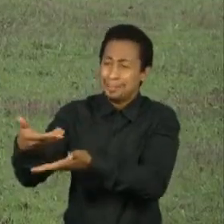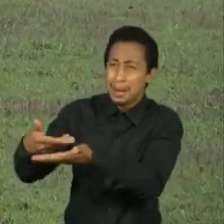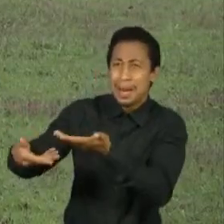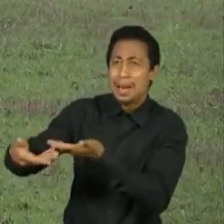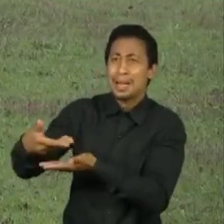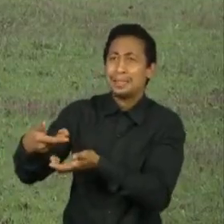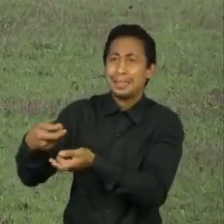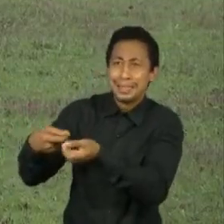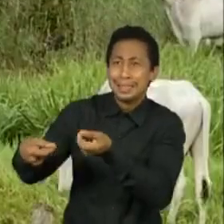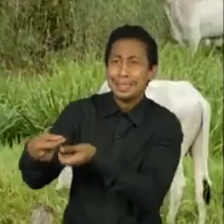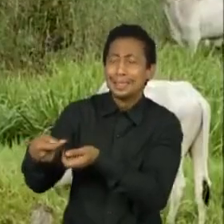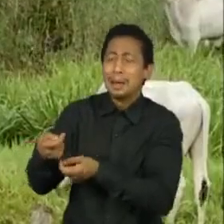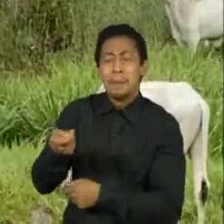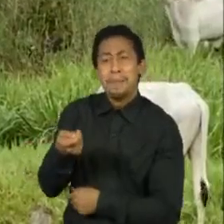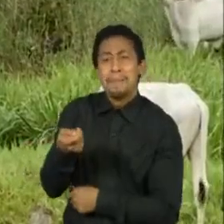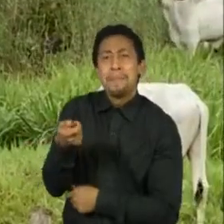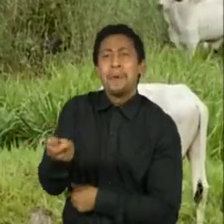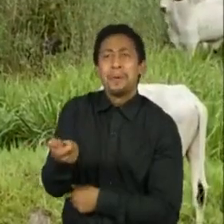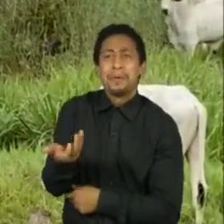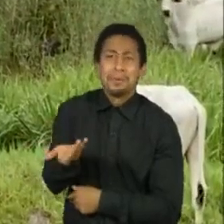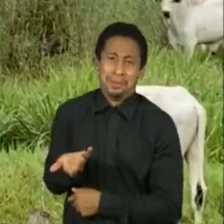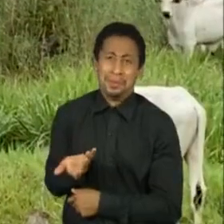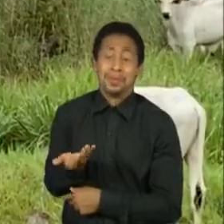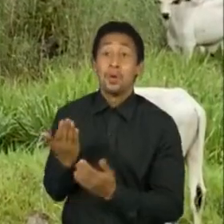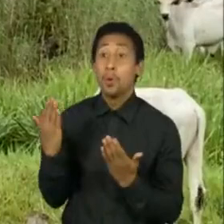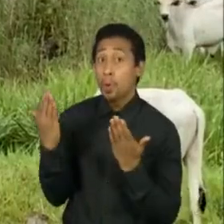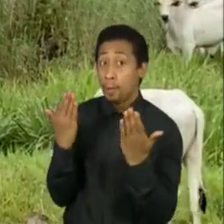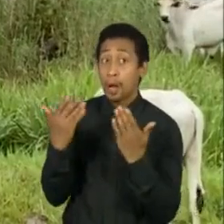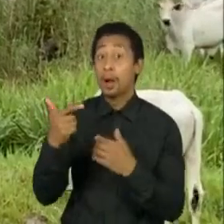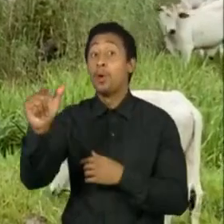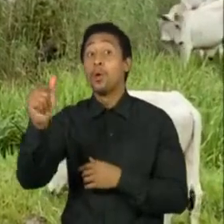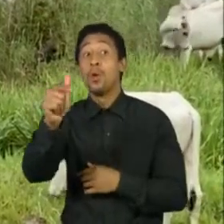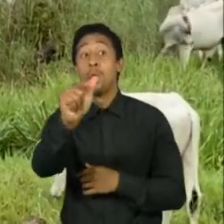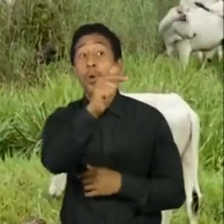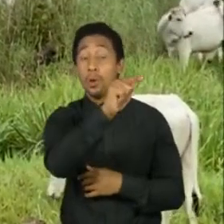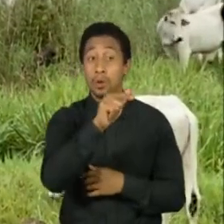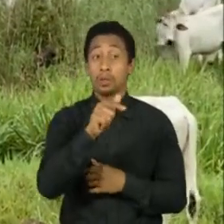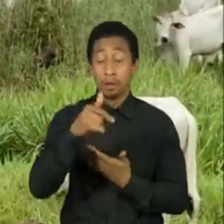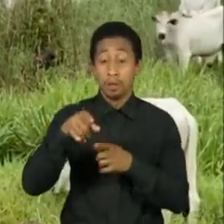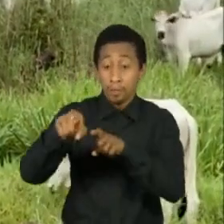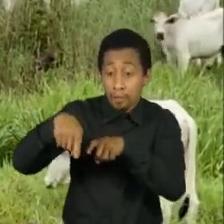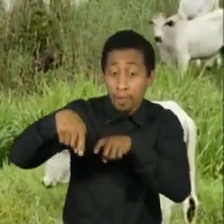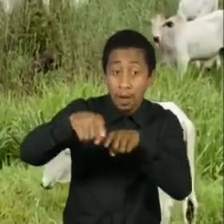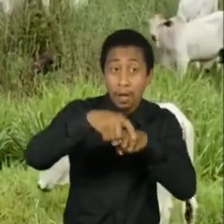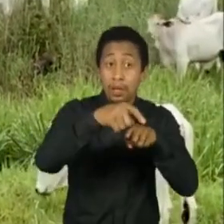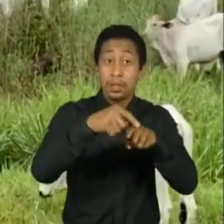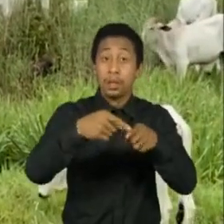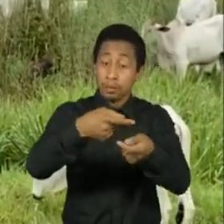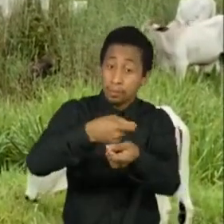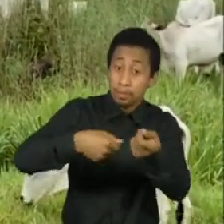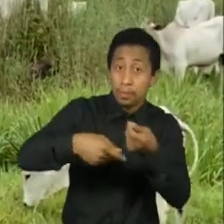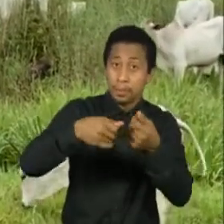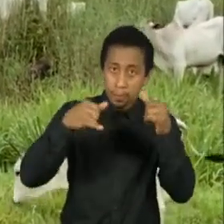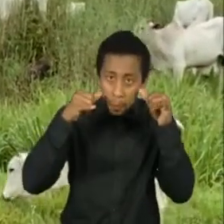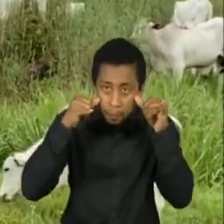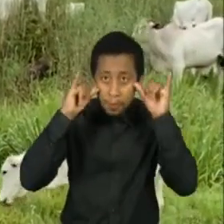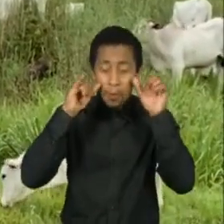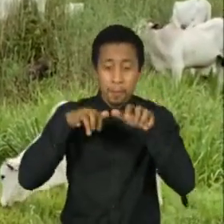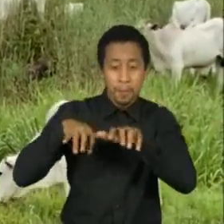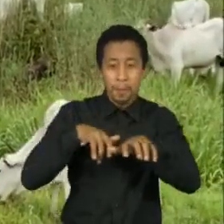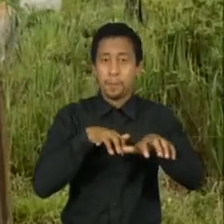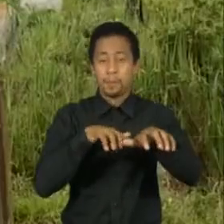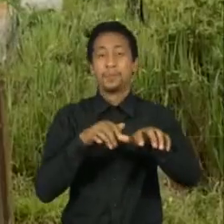do potencial de várias fazendas pecuárias. Uma fazenda pecuária na Amazônia, de mil